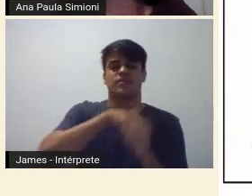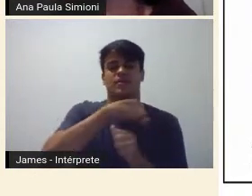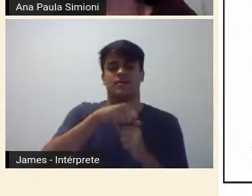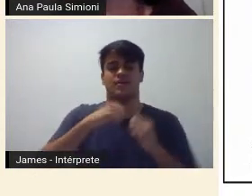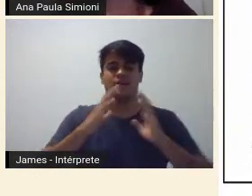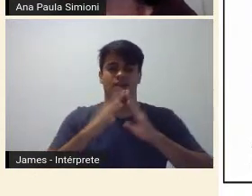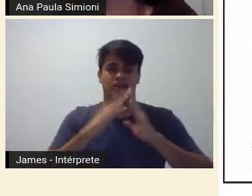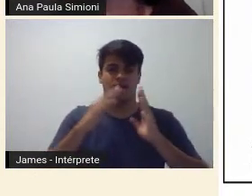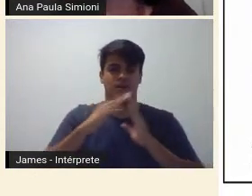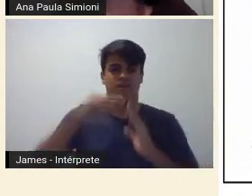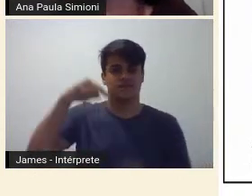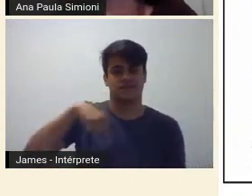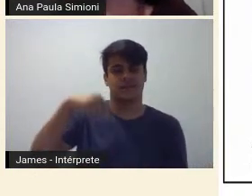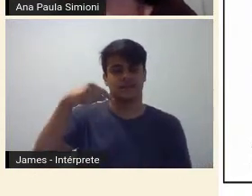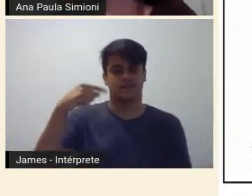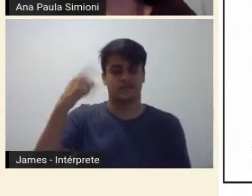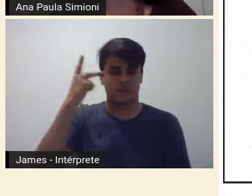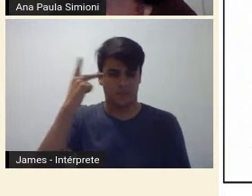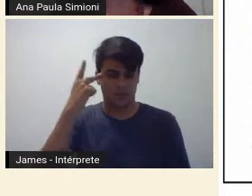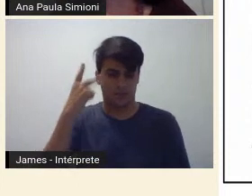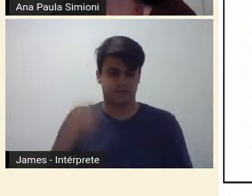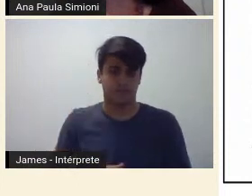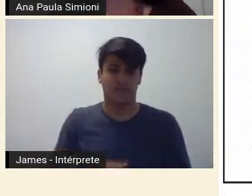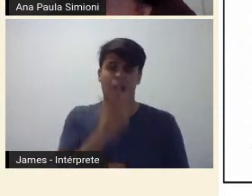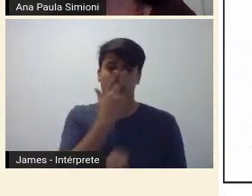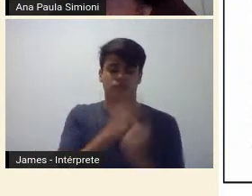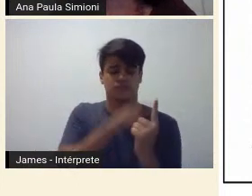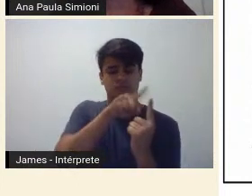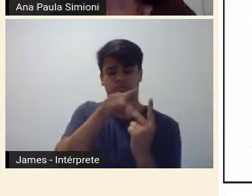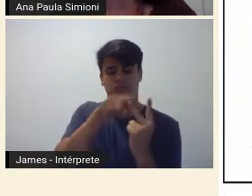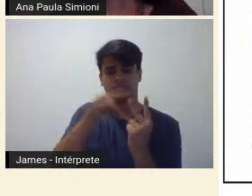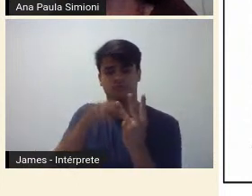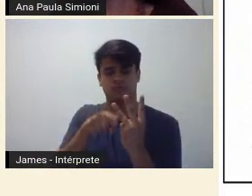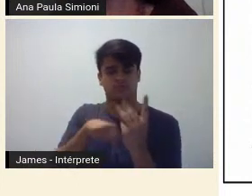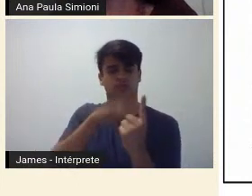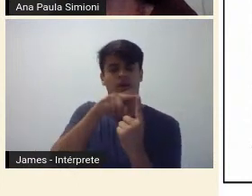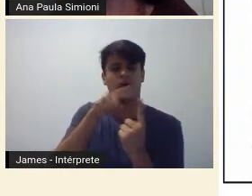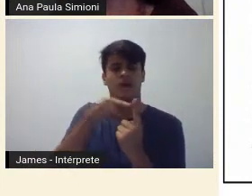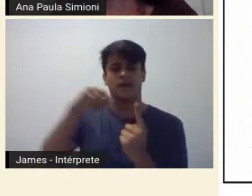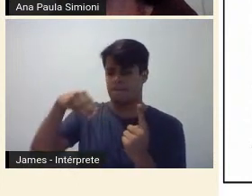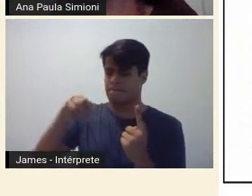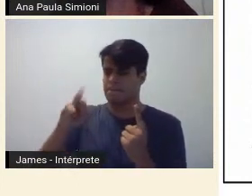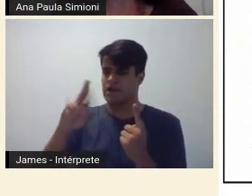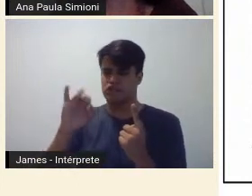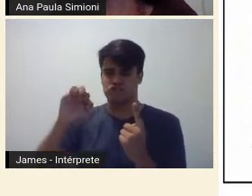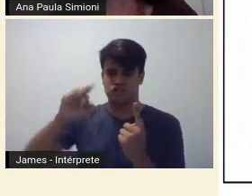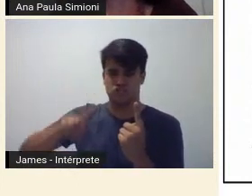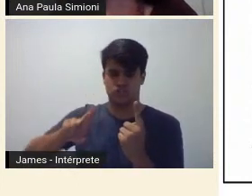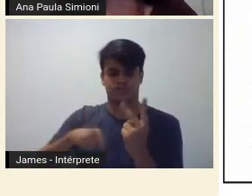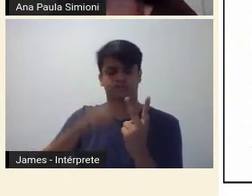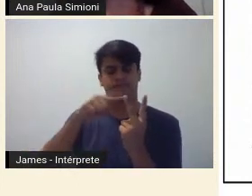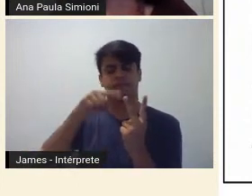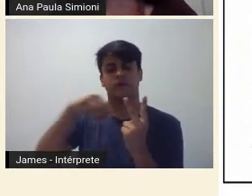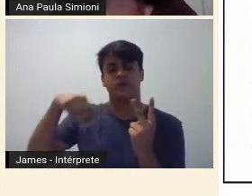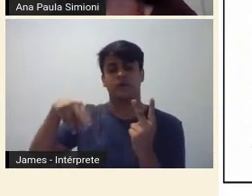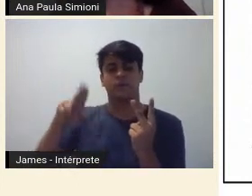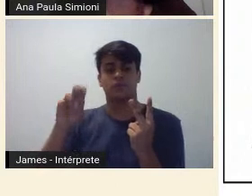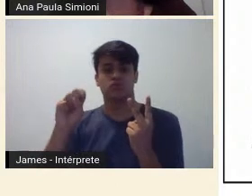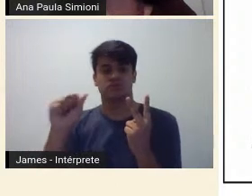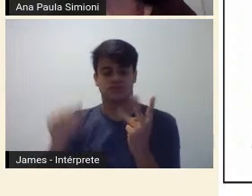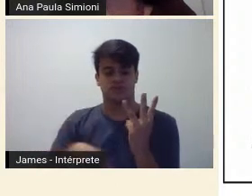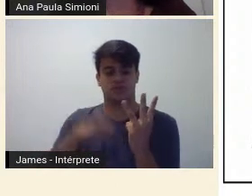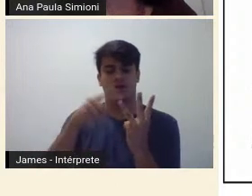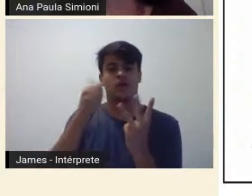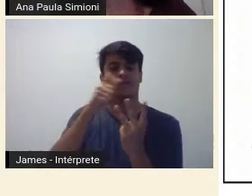concordam comigo, mas esses três lugares, mártir, musa e esposa, são três lugares completamente generificados.